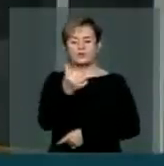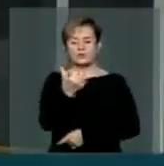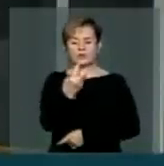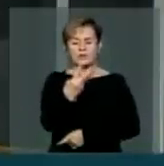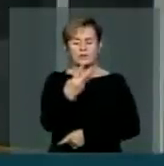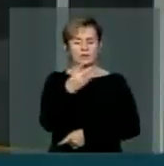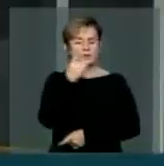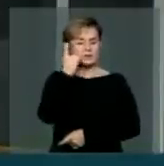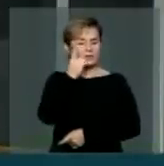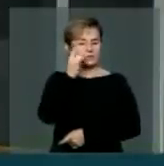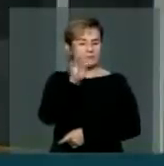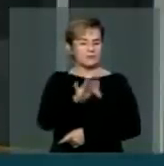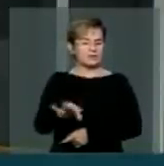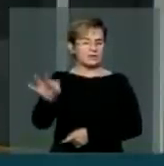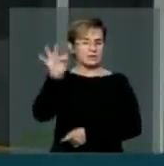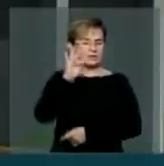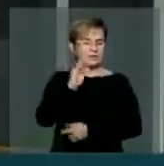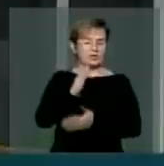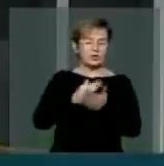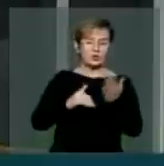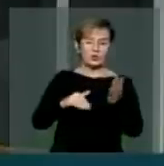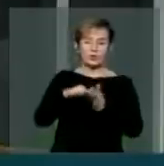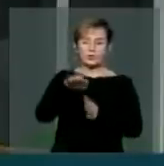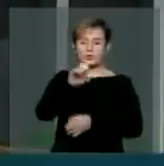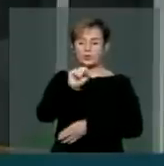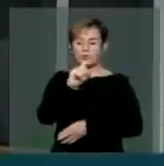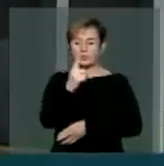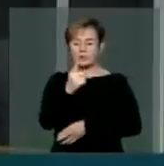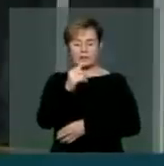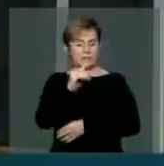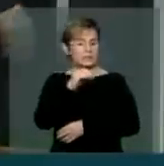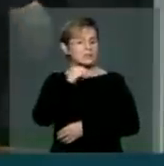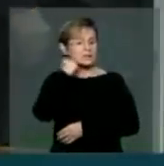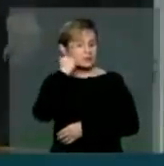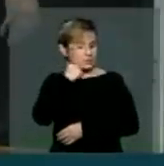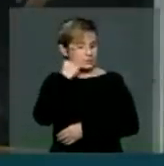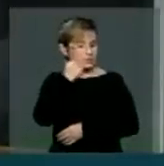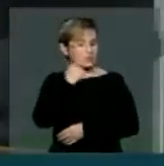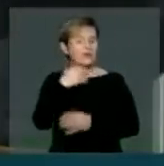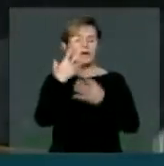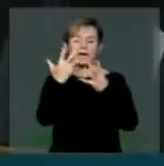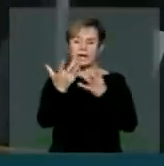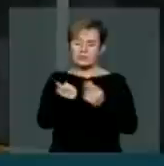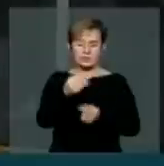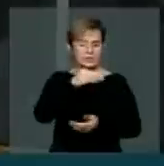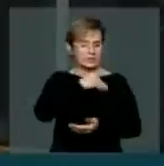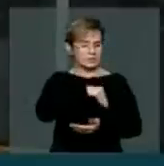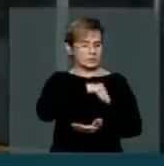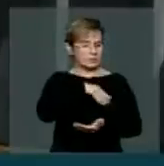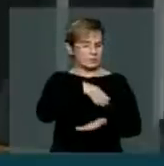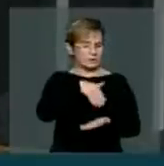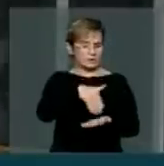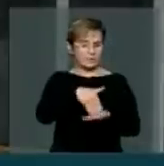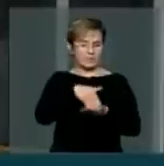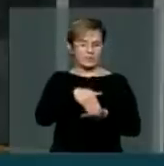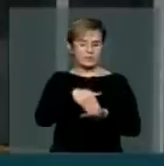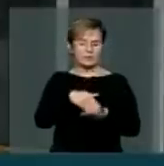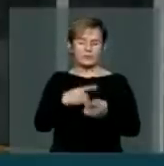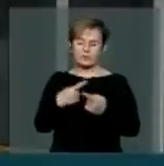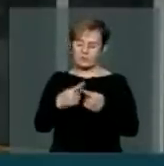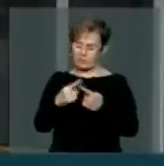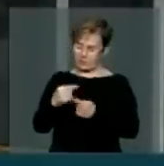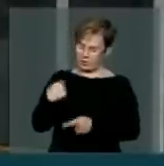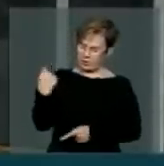81 senadores são favoráveis à fixação desse piso, porque todos nós